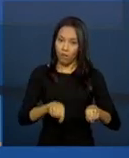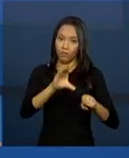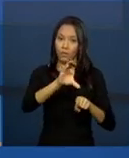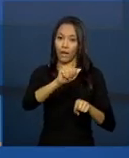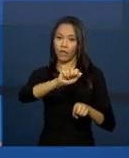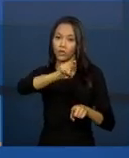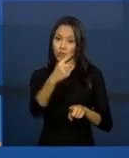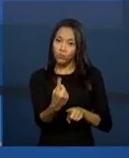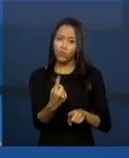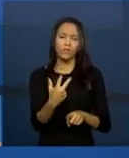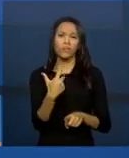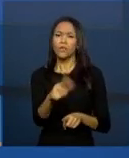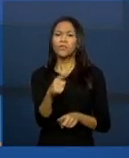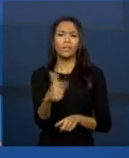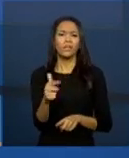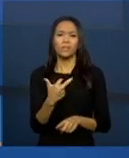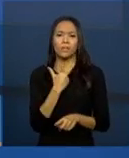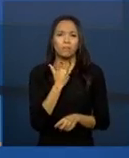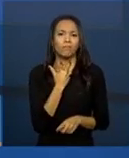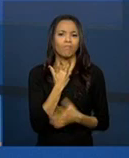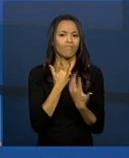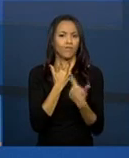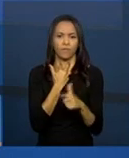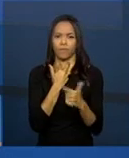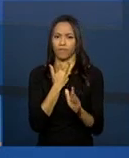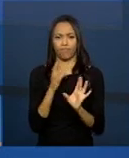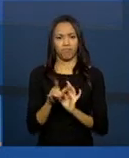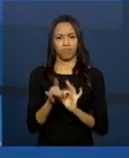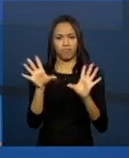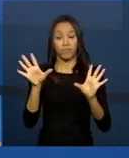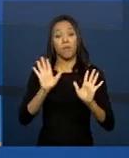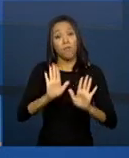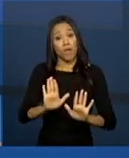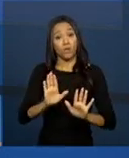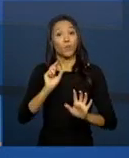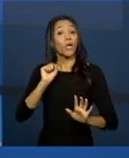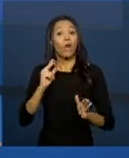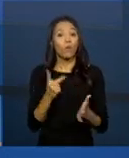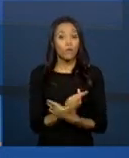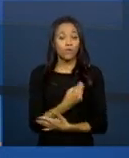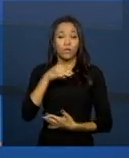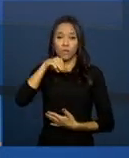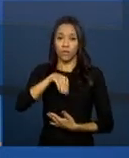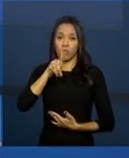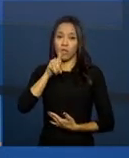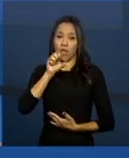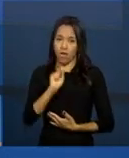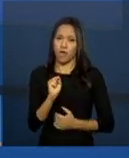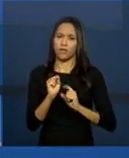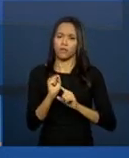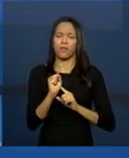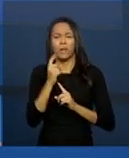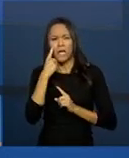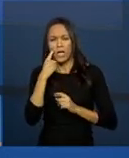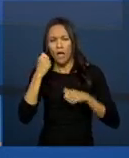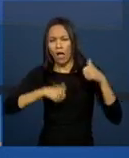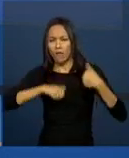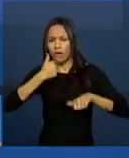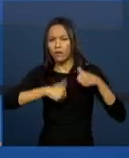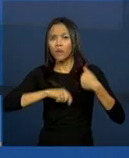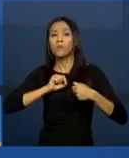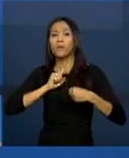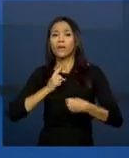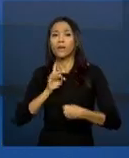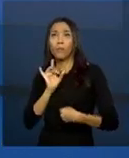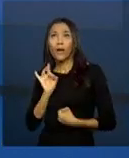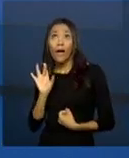tipo de impedimento. O que ocorre é que o MDS, ele faz algumas estimativas por município, assim,